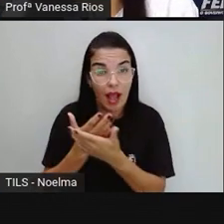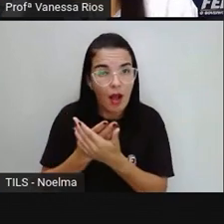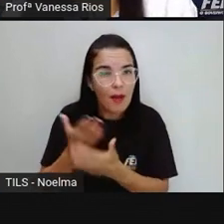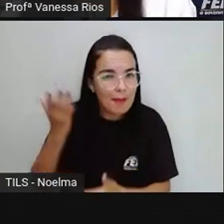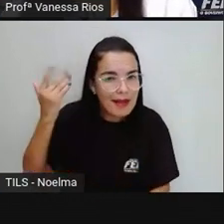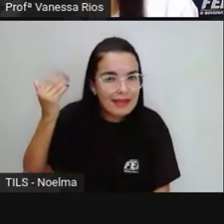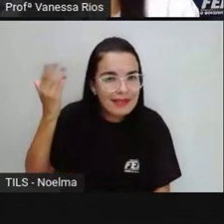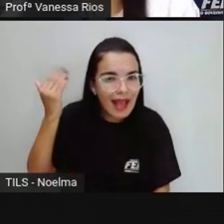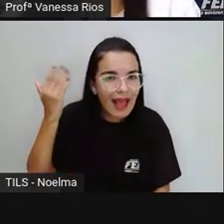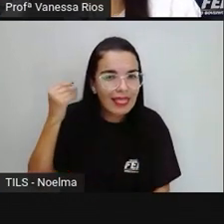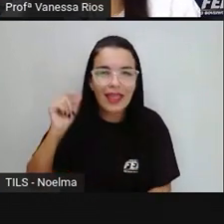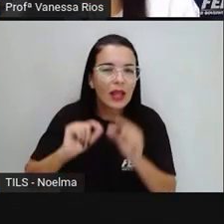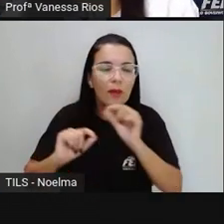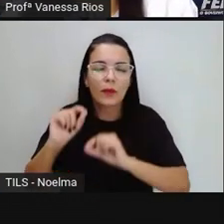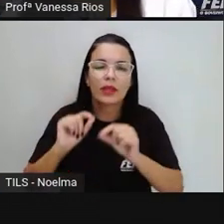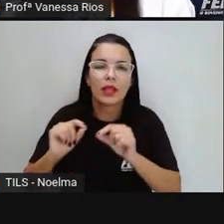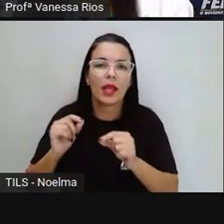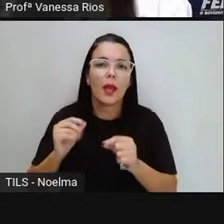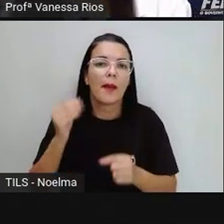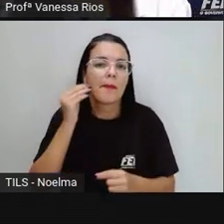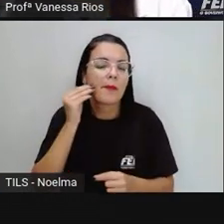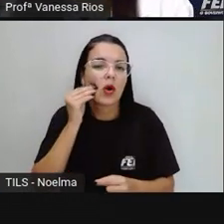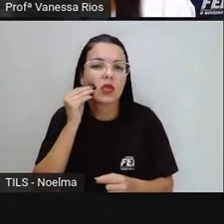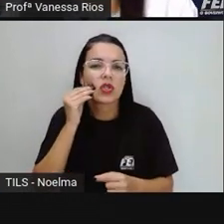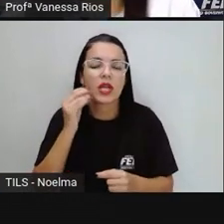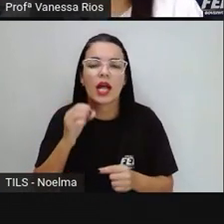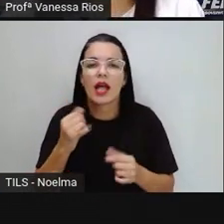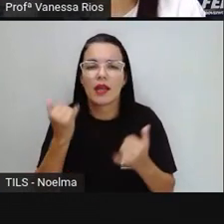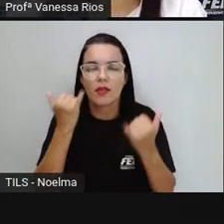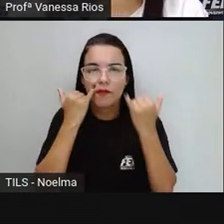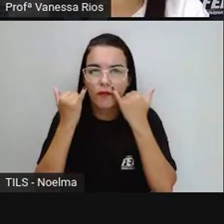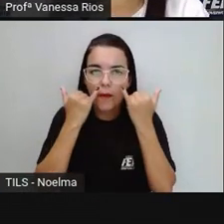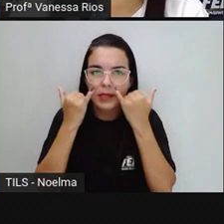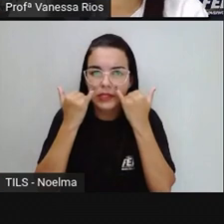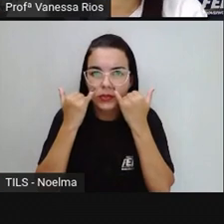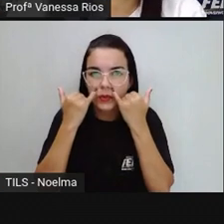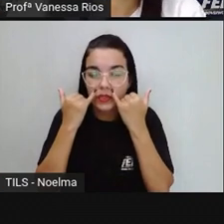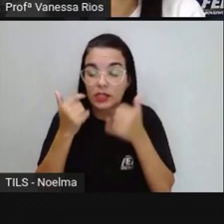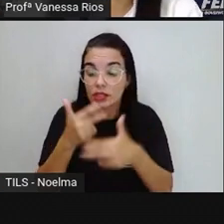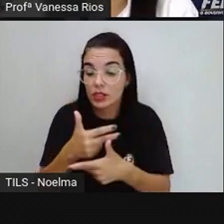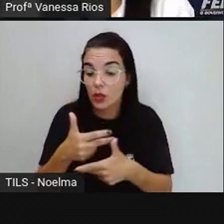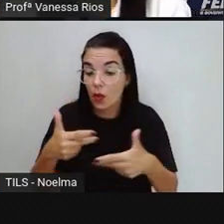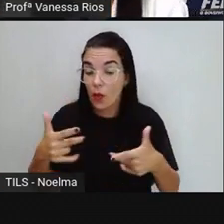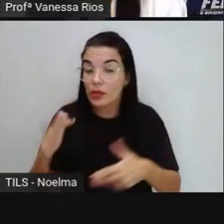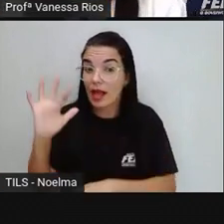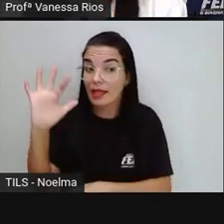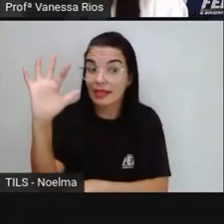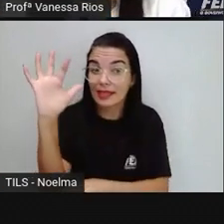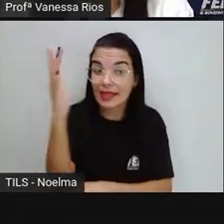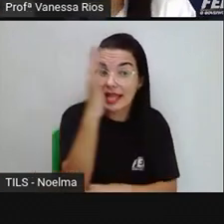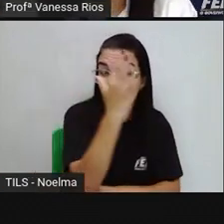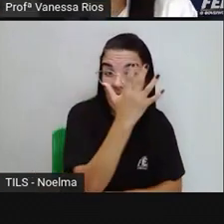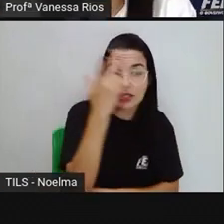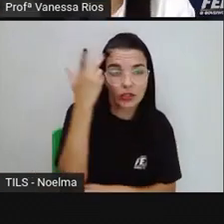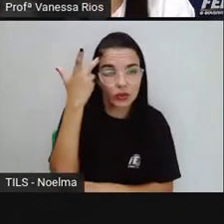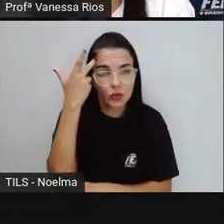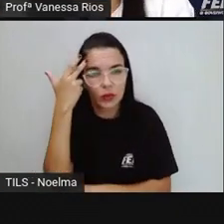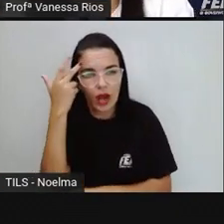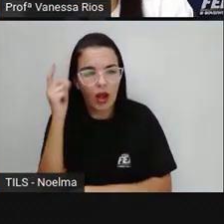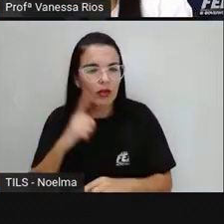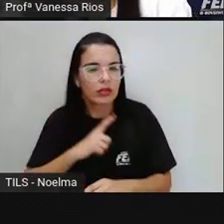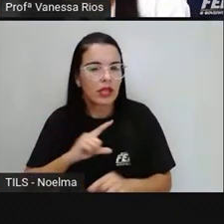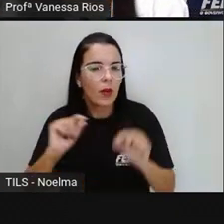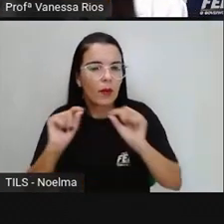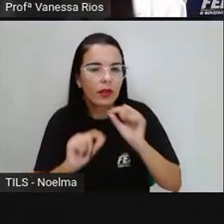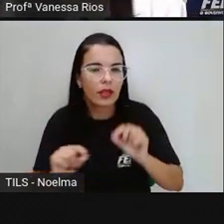anterior, né? O mapa físico traz informações sobre os elementos naturais. Então, é comum no mapa físico a gente